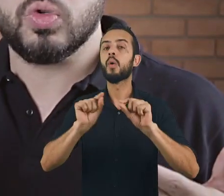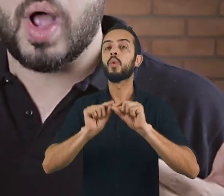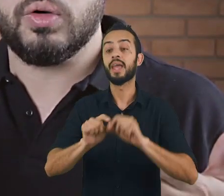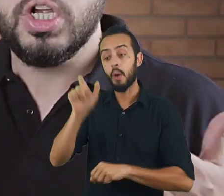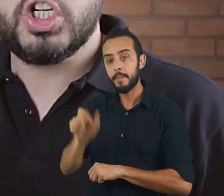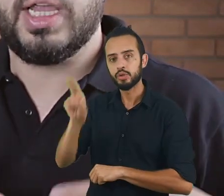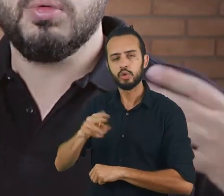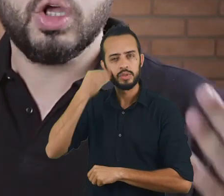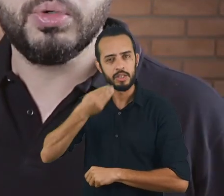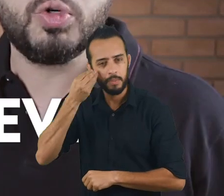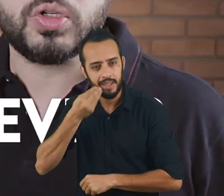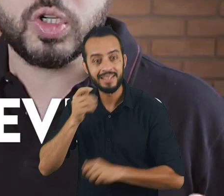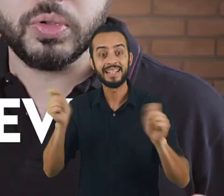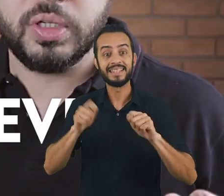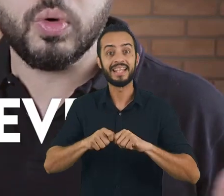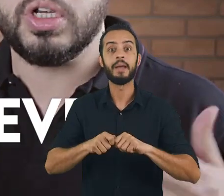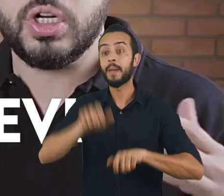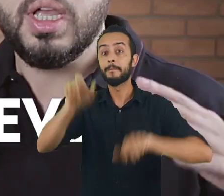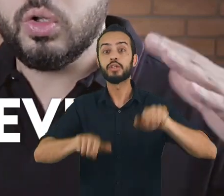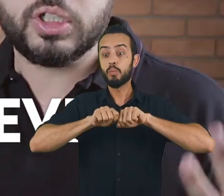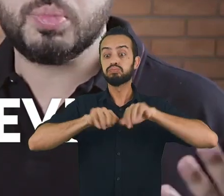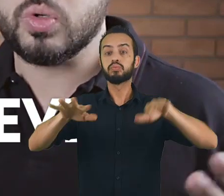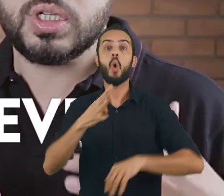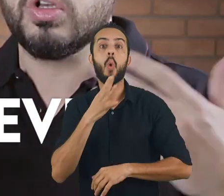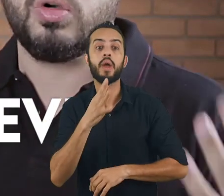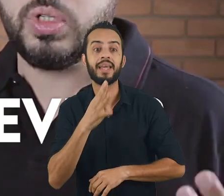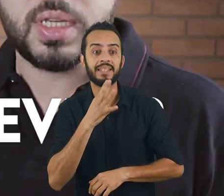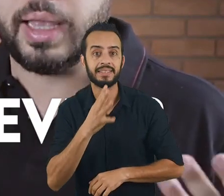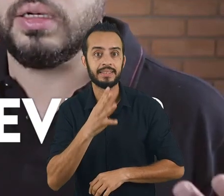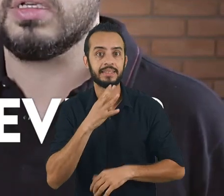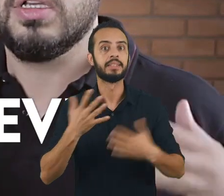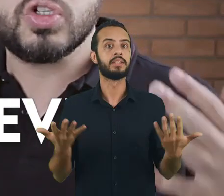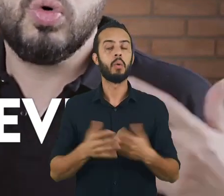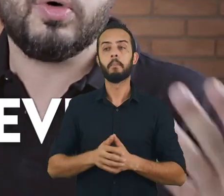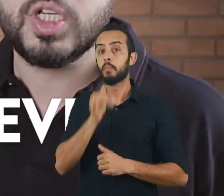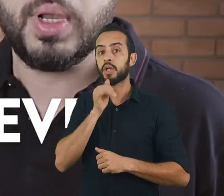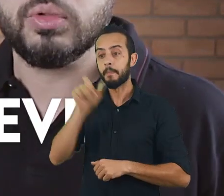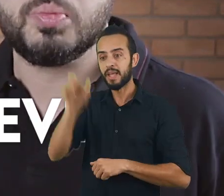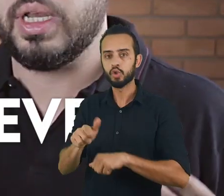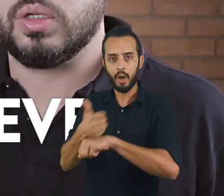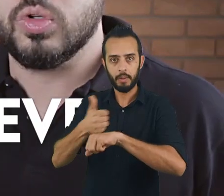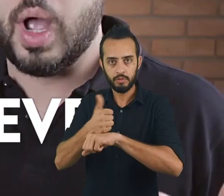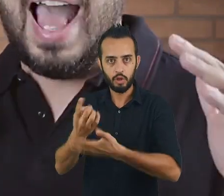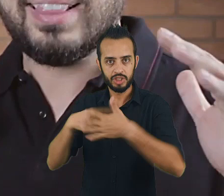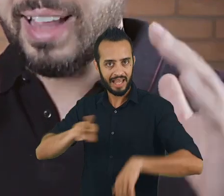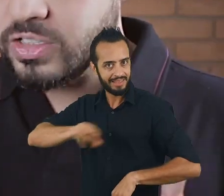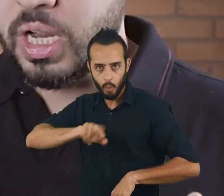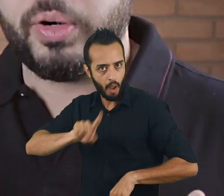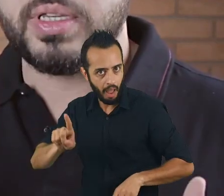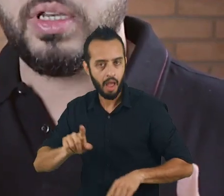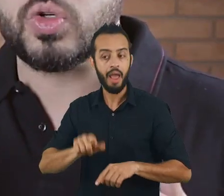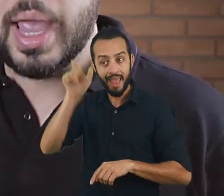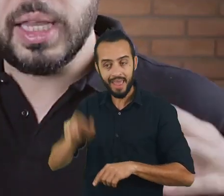de experiência do usuário chegue no maior número de pessoas possível, ou seja, que outras pessoas que não são designers discutam a respeito da experiência do usuário. A